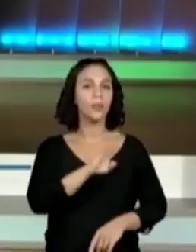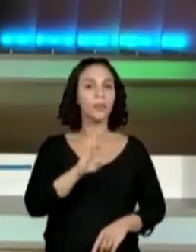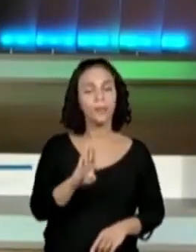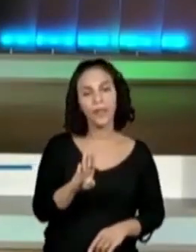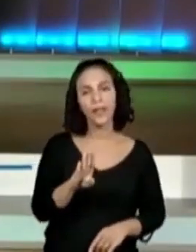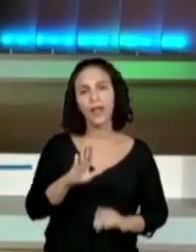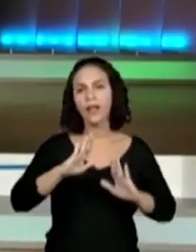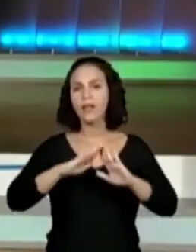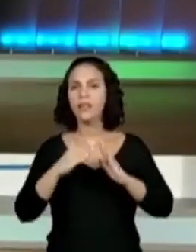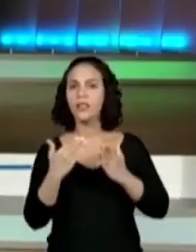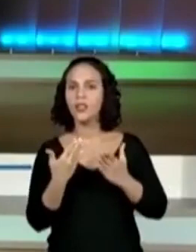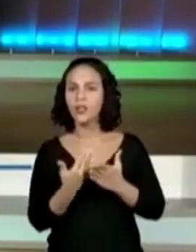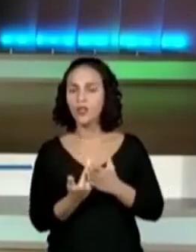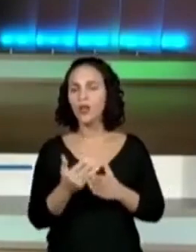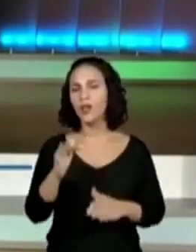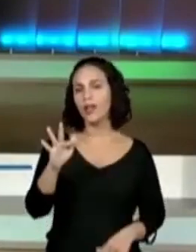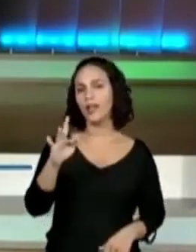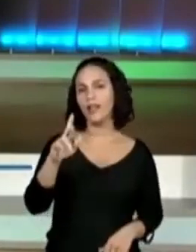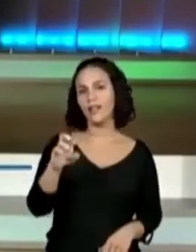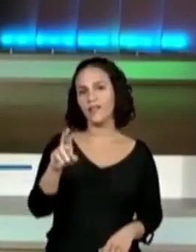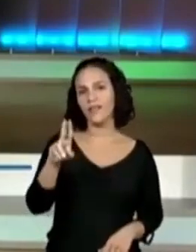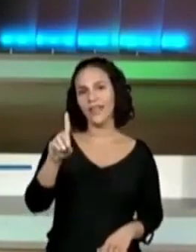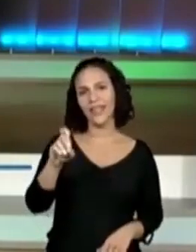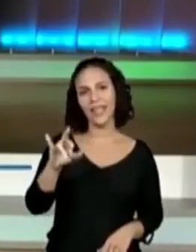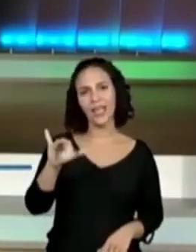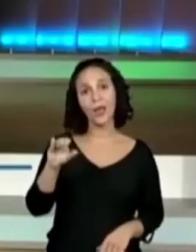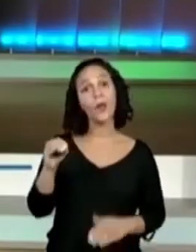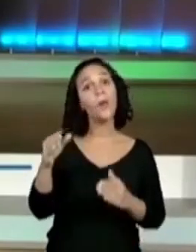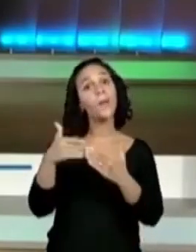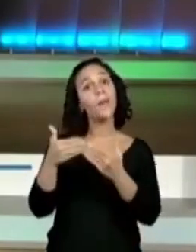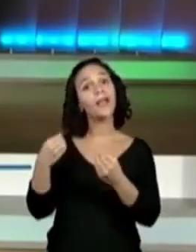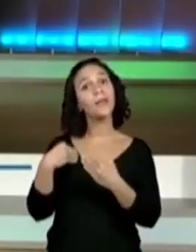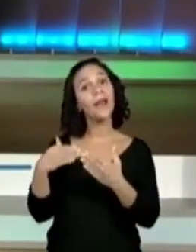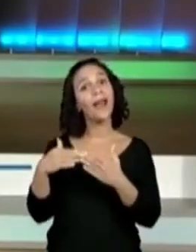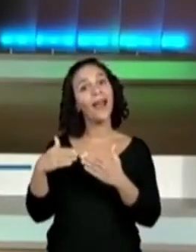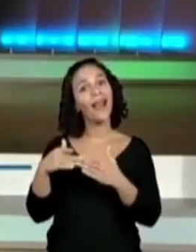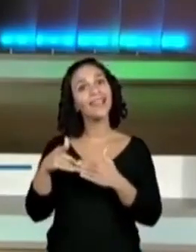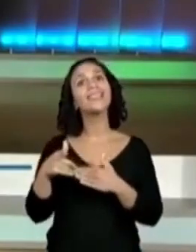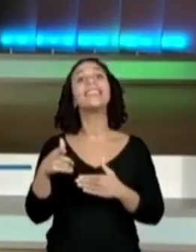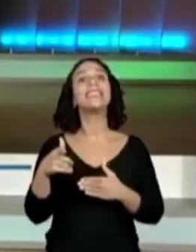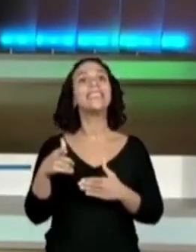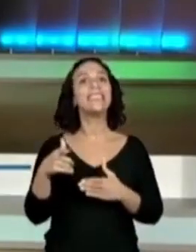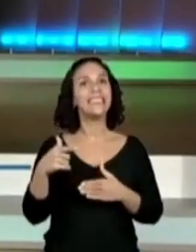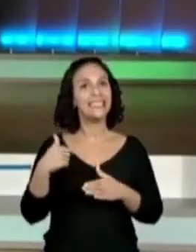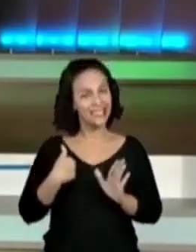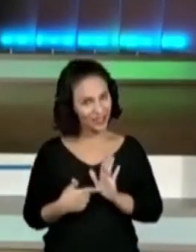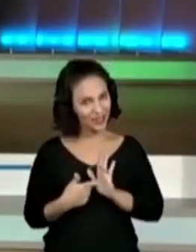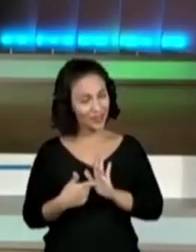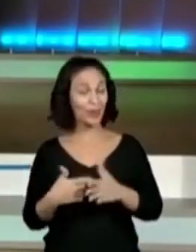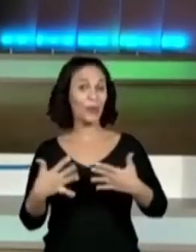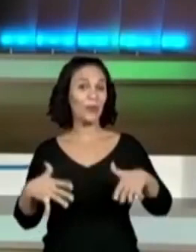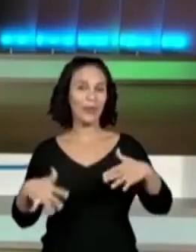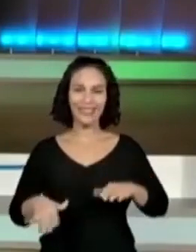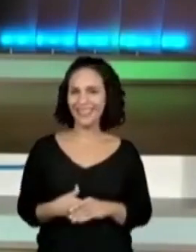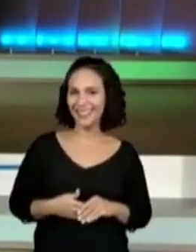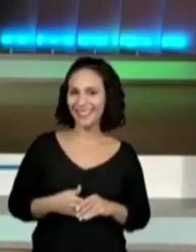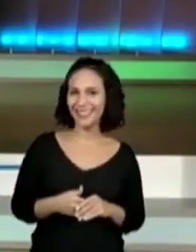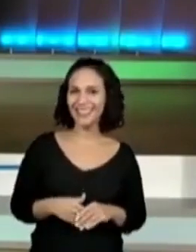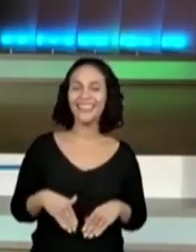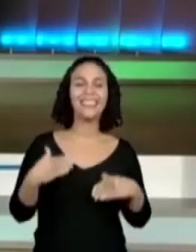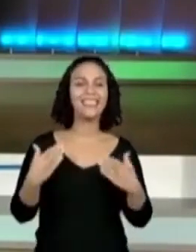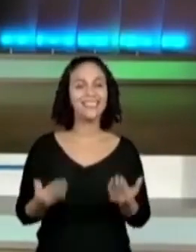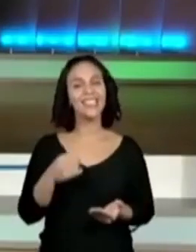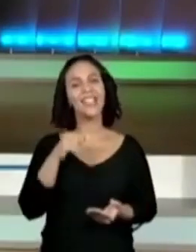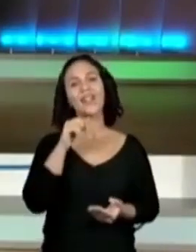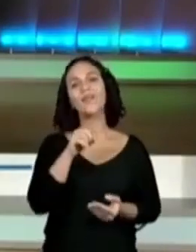escola Frederic Von Voit. Ó, essa escola é pertinho da minha casa. Ih, revelação assim é fogo, hein? Turminha do